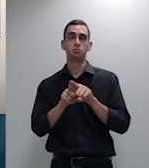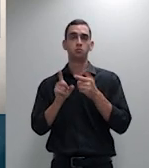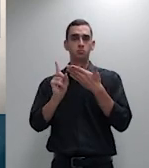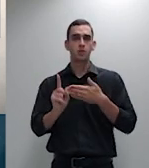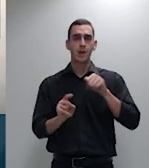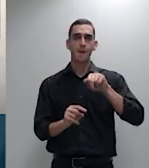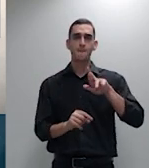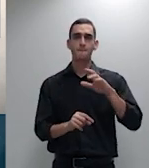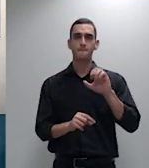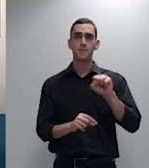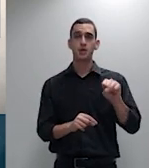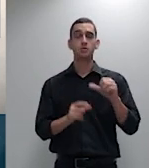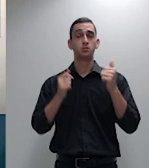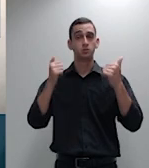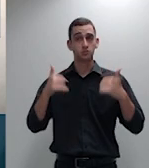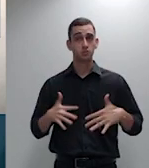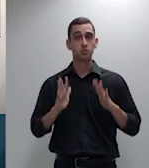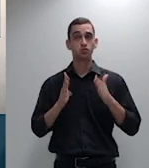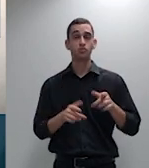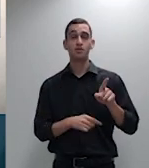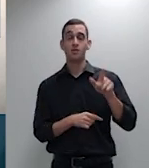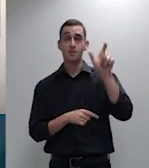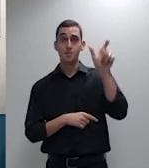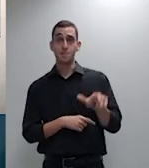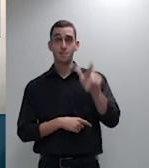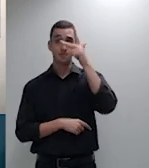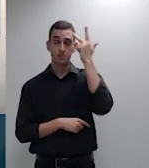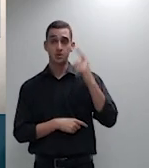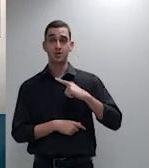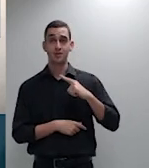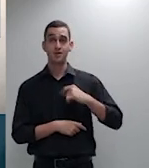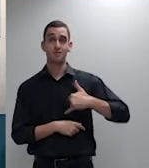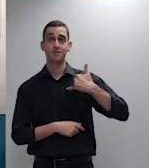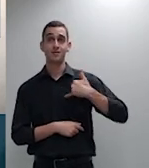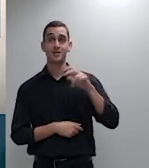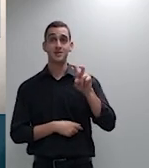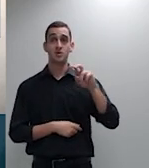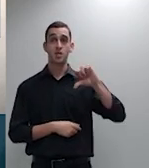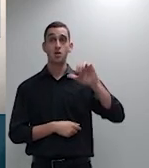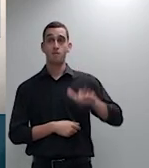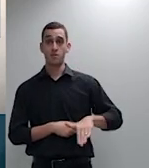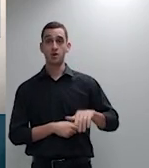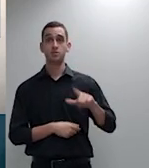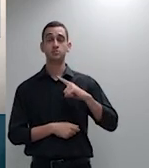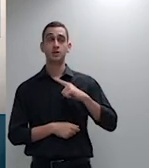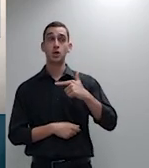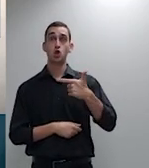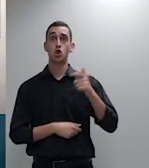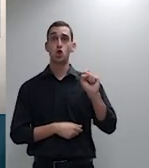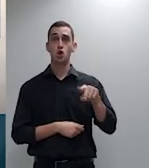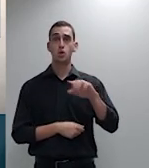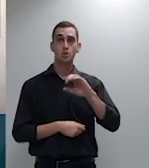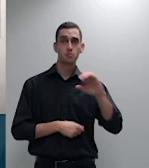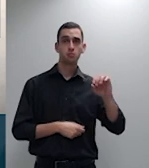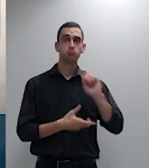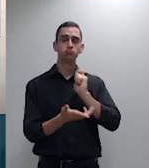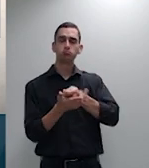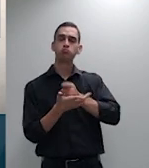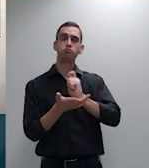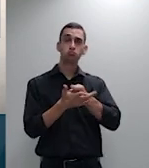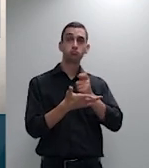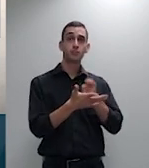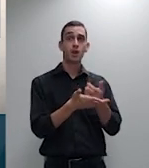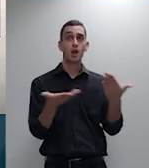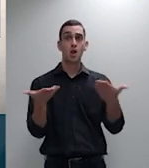anos 2 mil e pouco de mensalidade e hoje está sendo obrigada a sair do plano